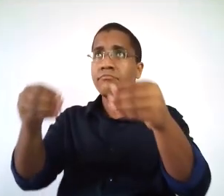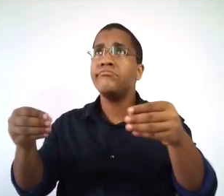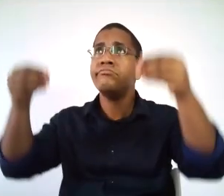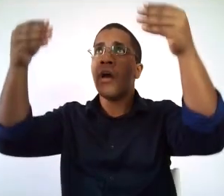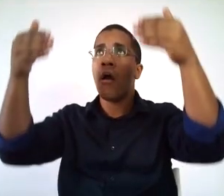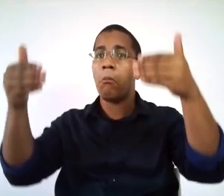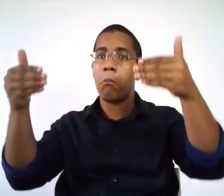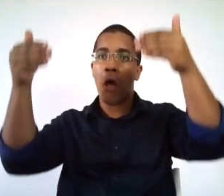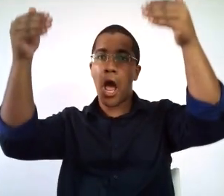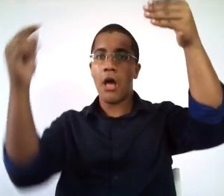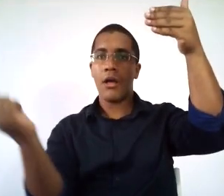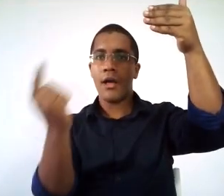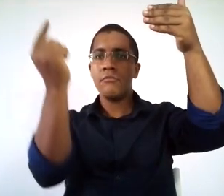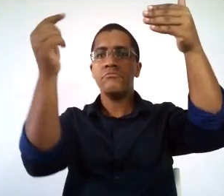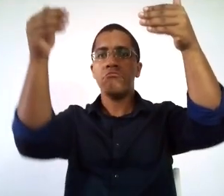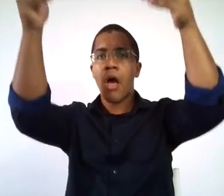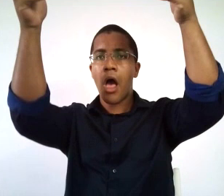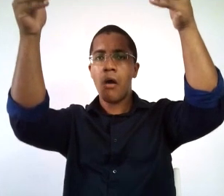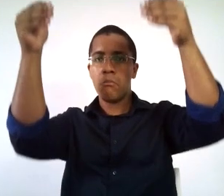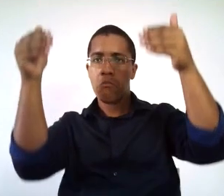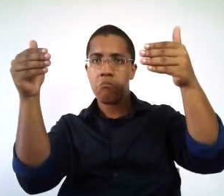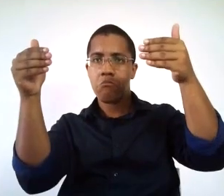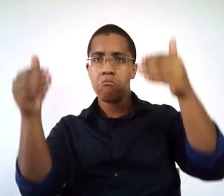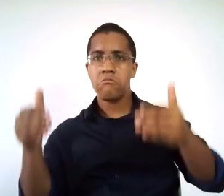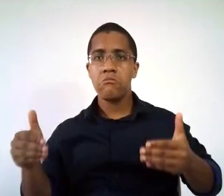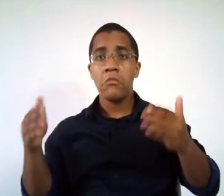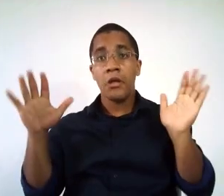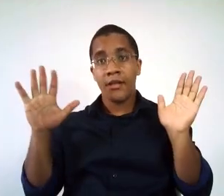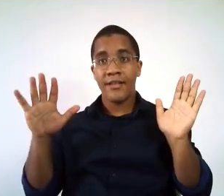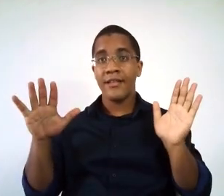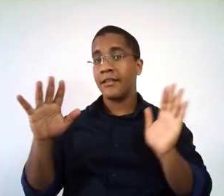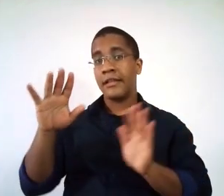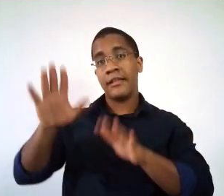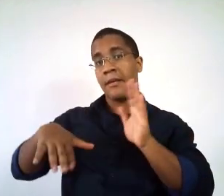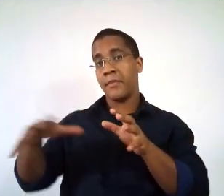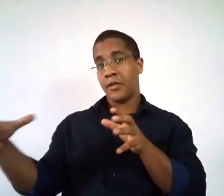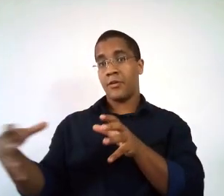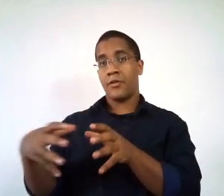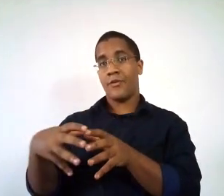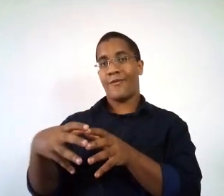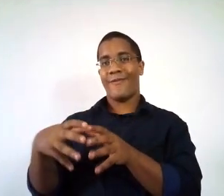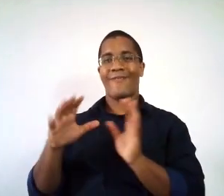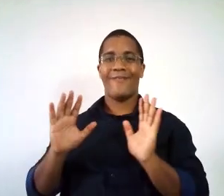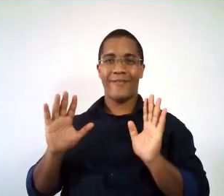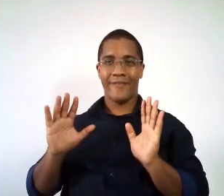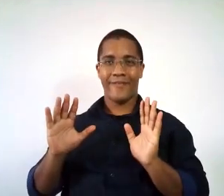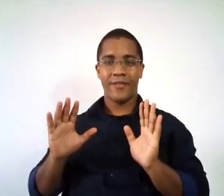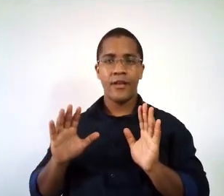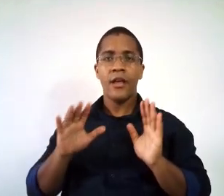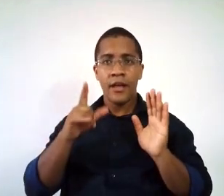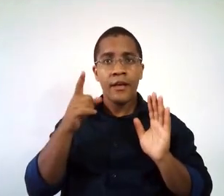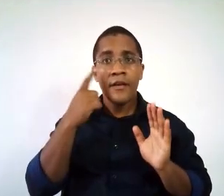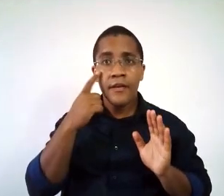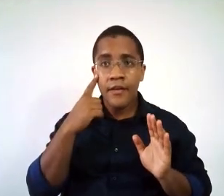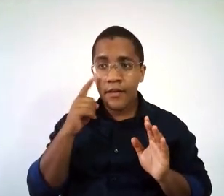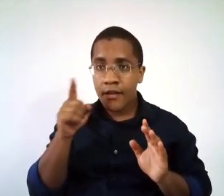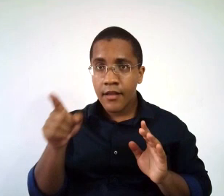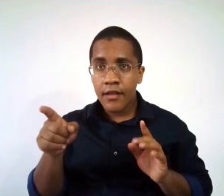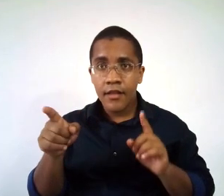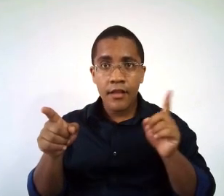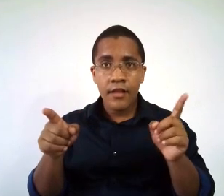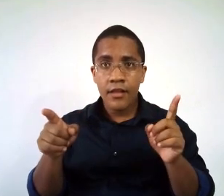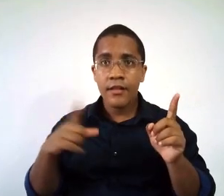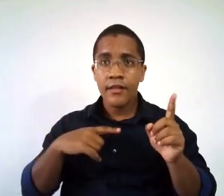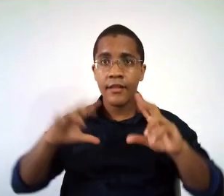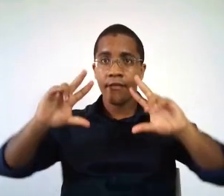acordo com o que foi pré-estabelecido antes com o grupo. Então, aí nós vemos exemplos